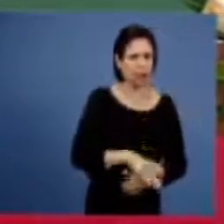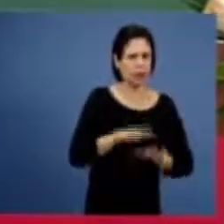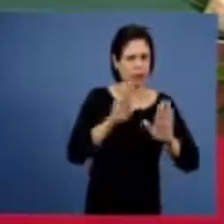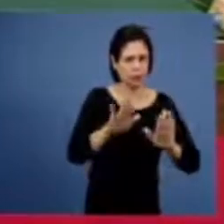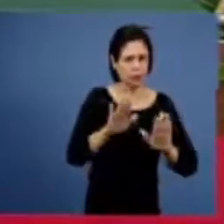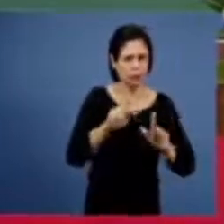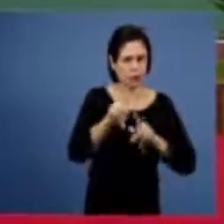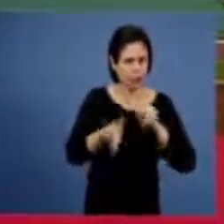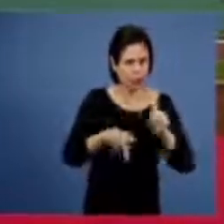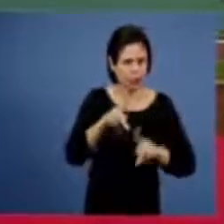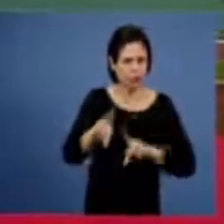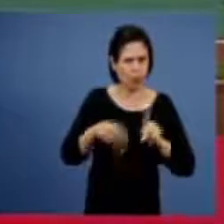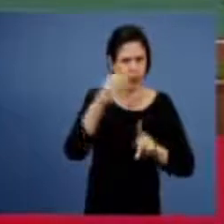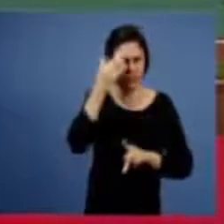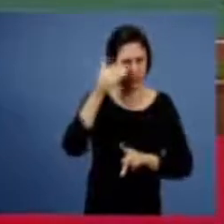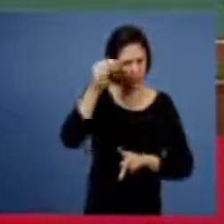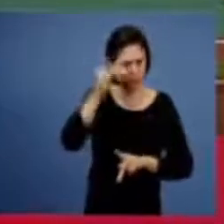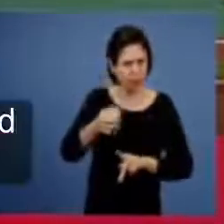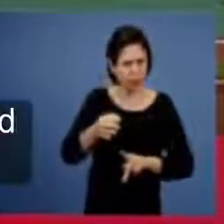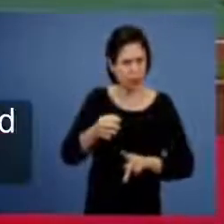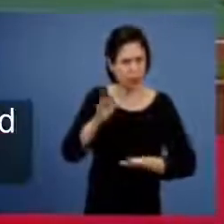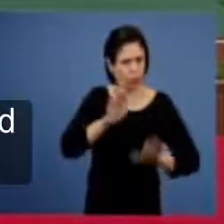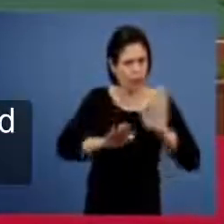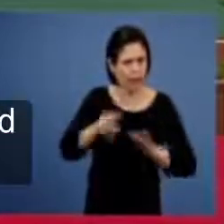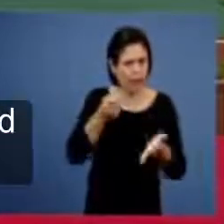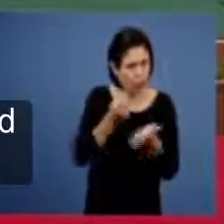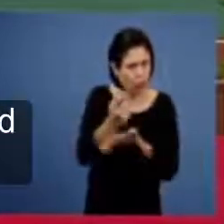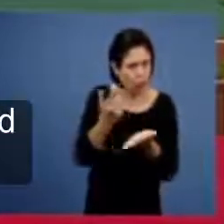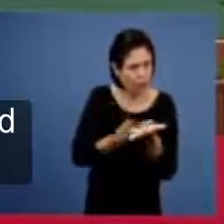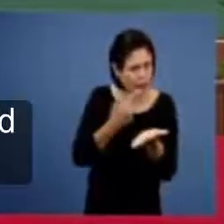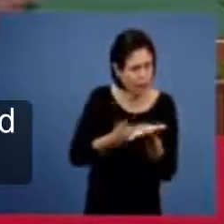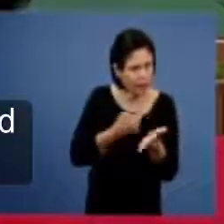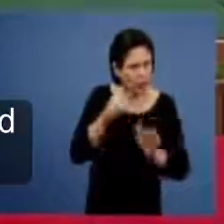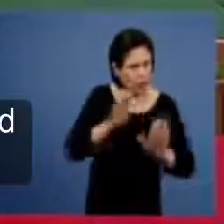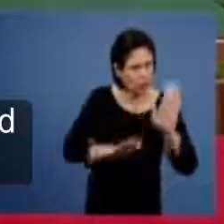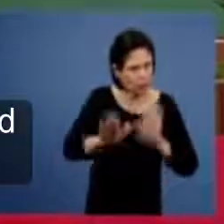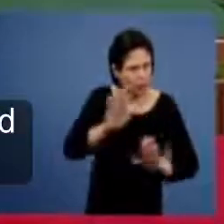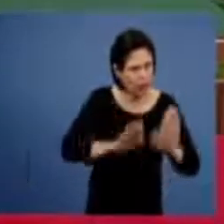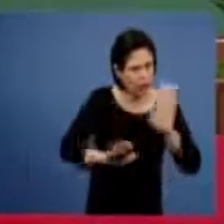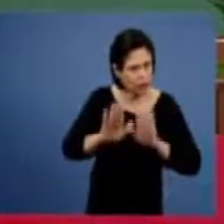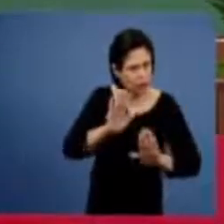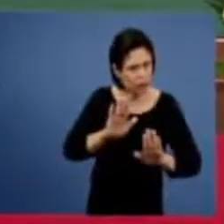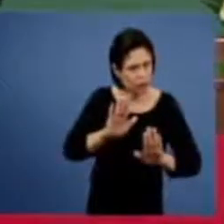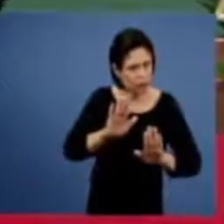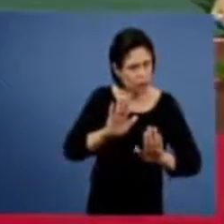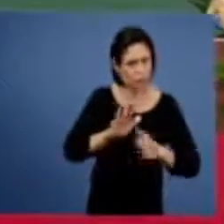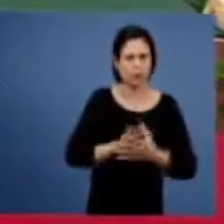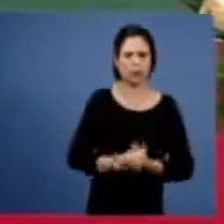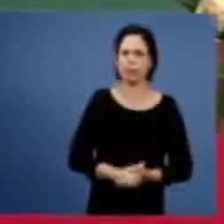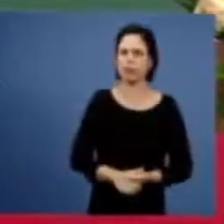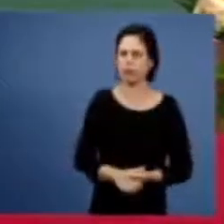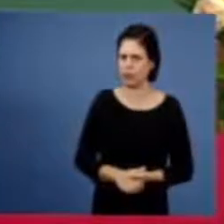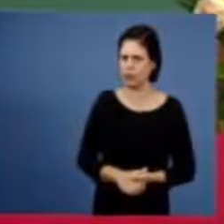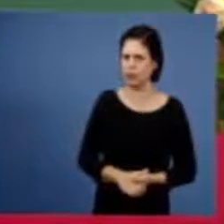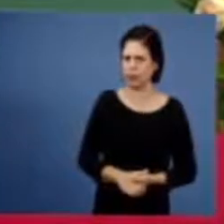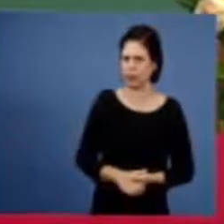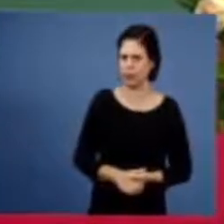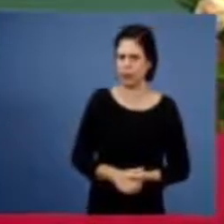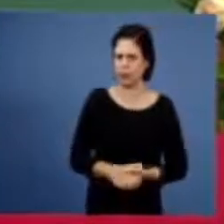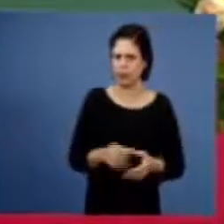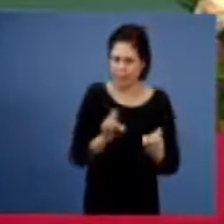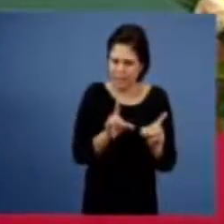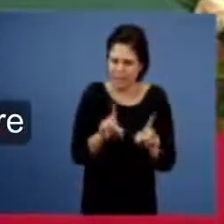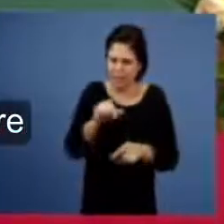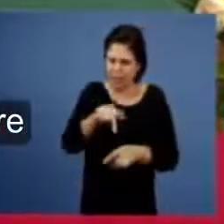povo tem discernimento de comprar e tocar o fogo é bom porque tira o prejuízo de outro doido que comprou aqui para vender